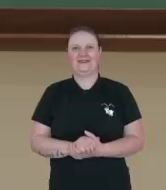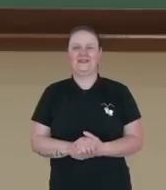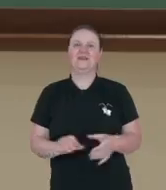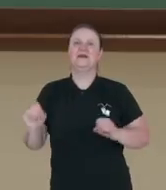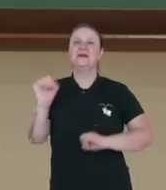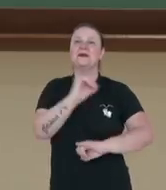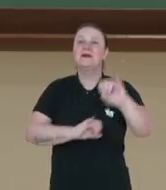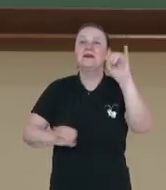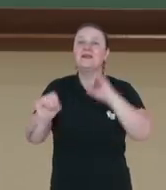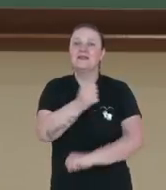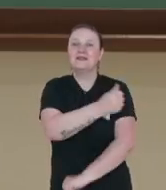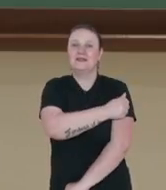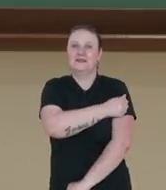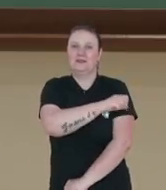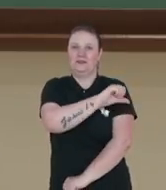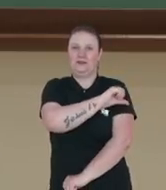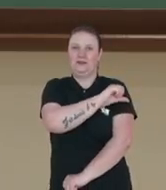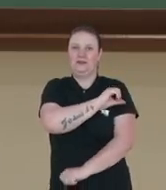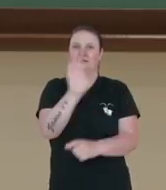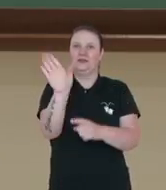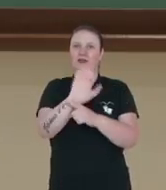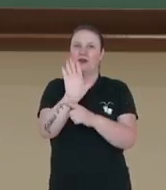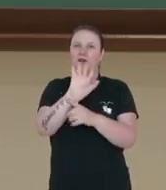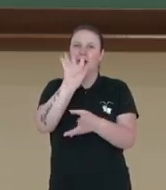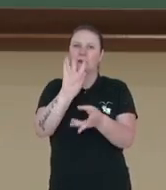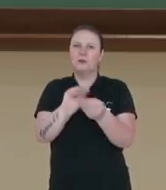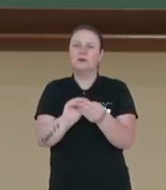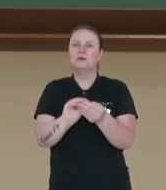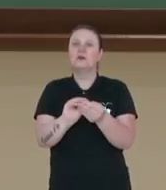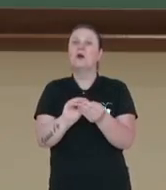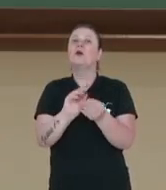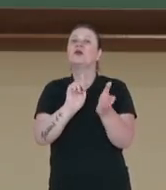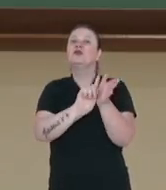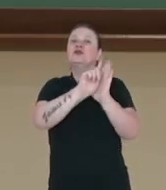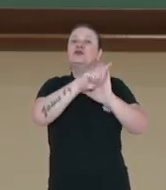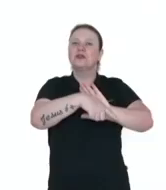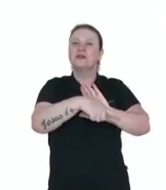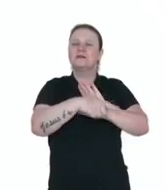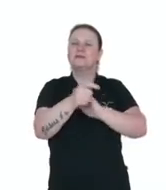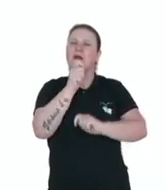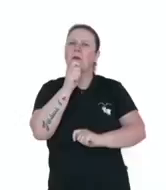Olá, estudantes do nono ano! Nesse vídeo vamos falar sobre o gênero reportagem.